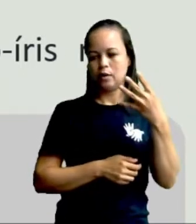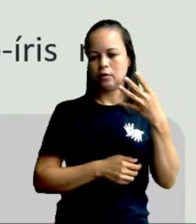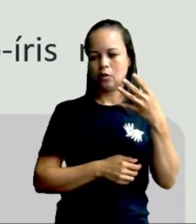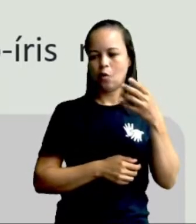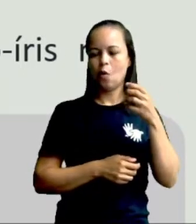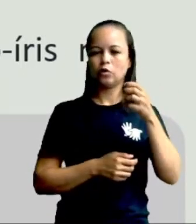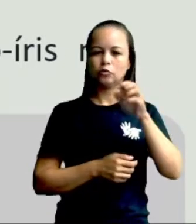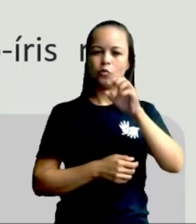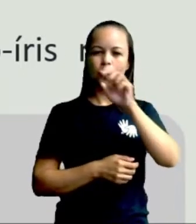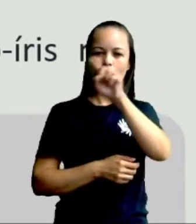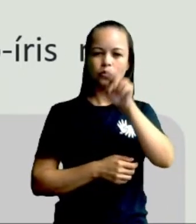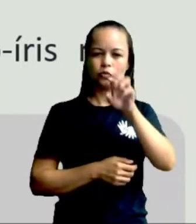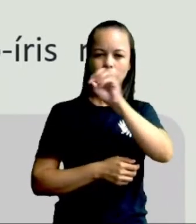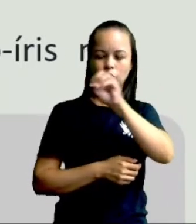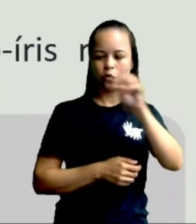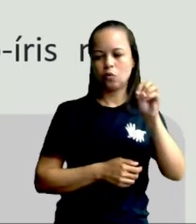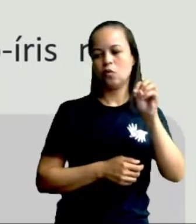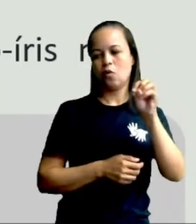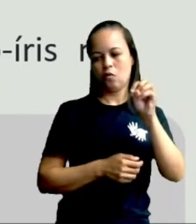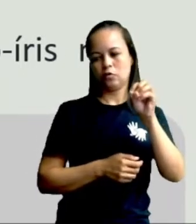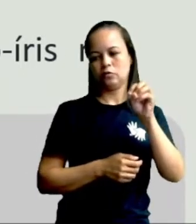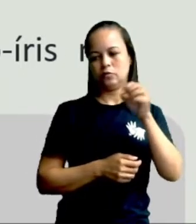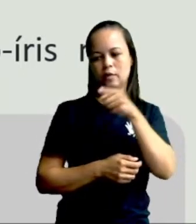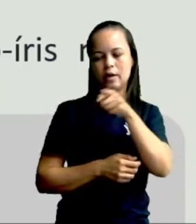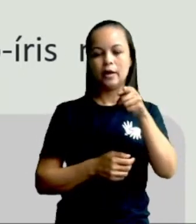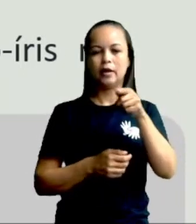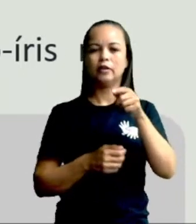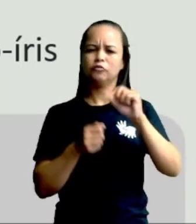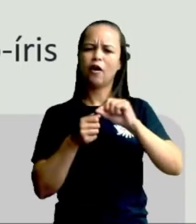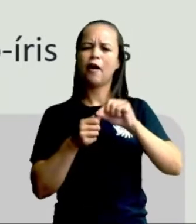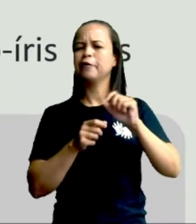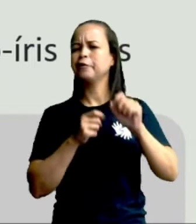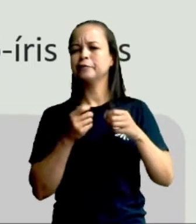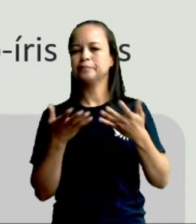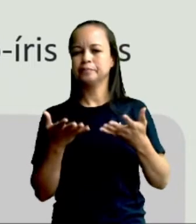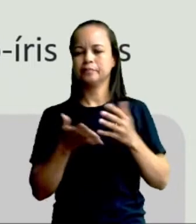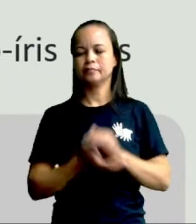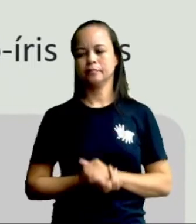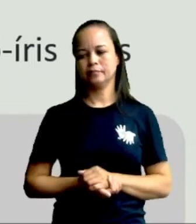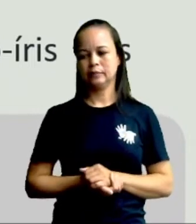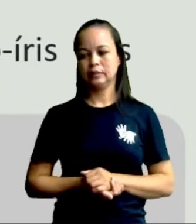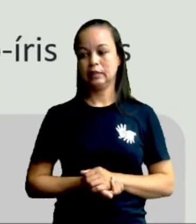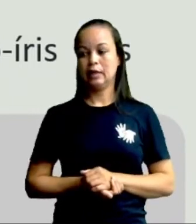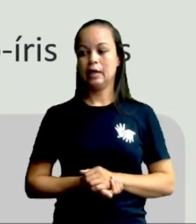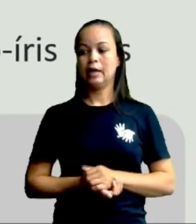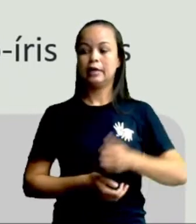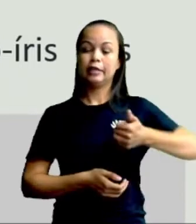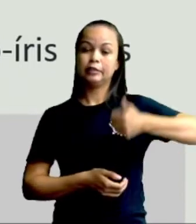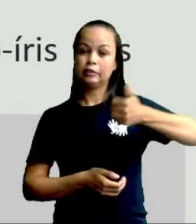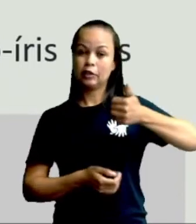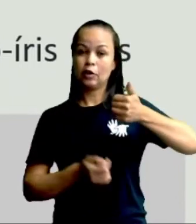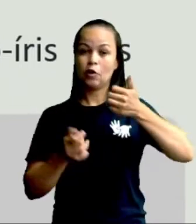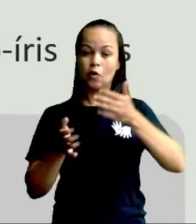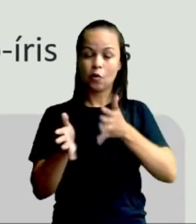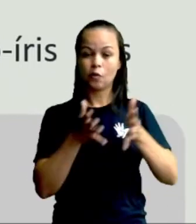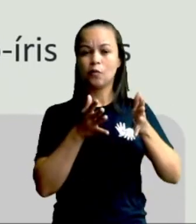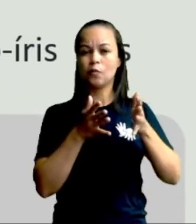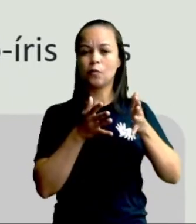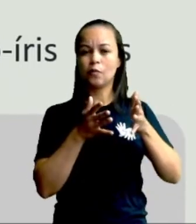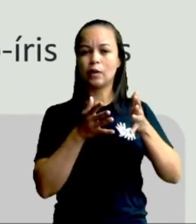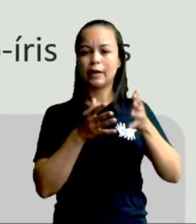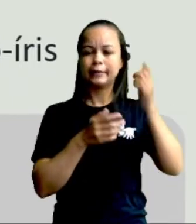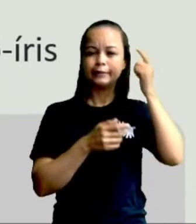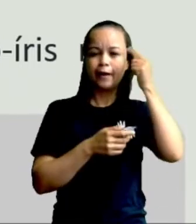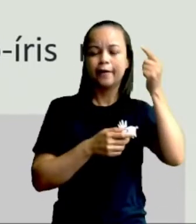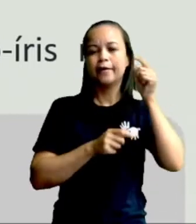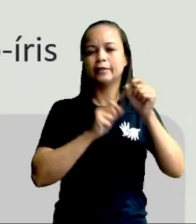precisa nem olhar agora a tradução, mas se você observa no primeiro quadrinho, já dá a ideia o quê? Que alguém colocou uma butterfly, uma borboleta aí,